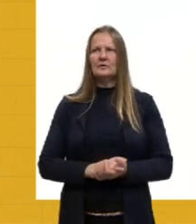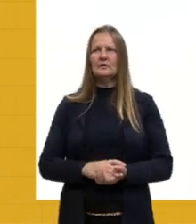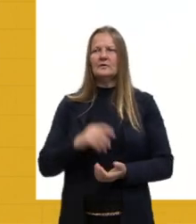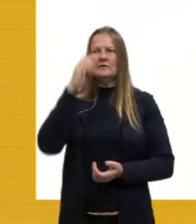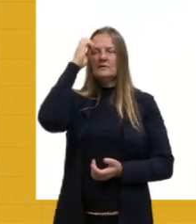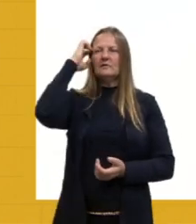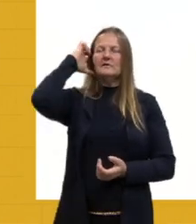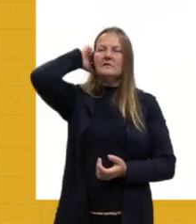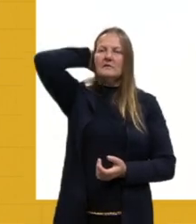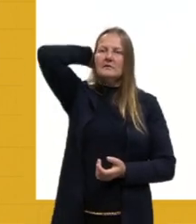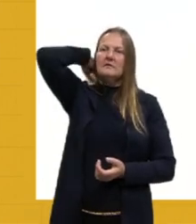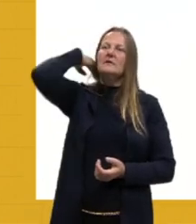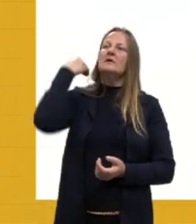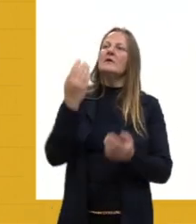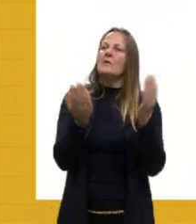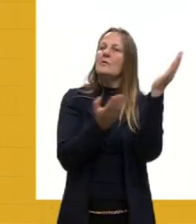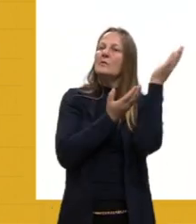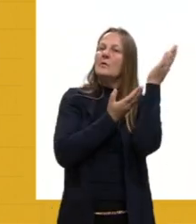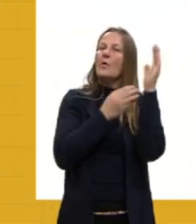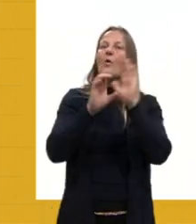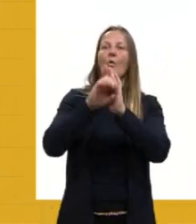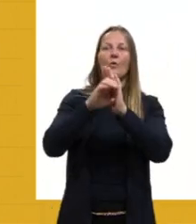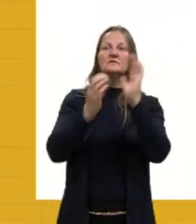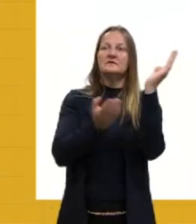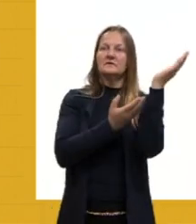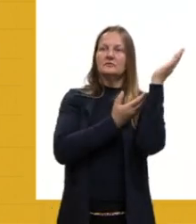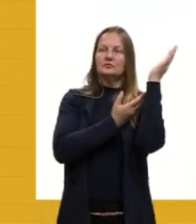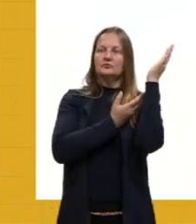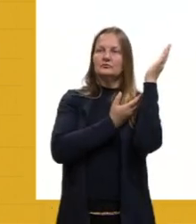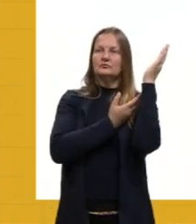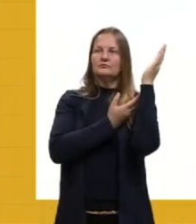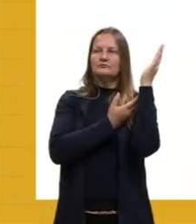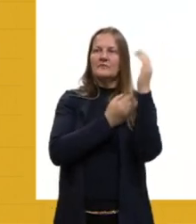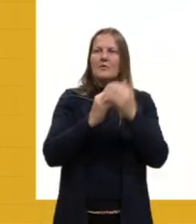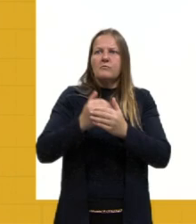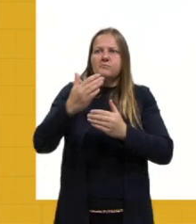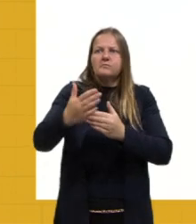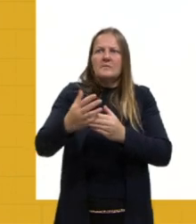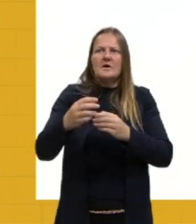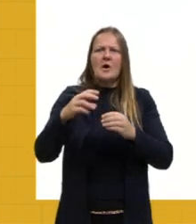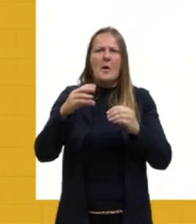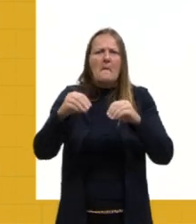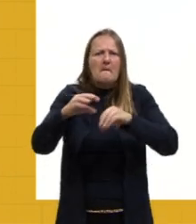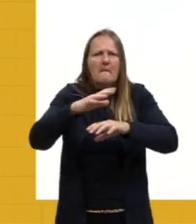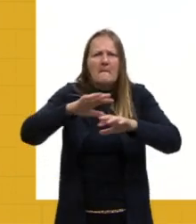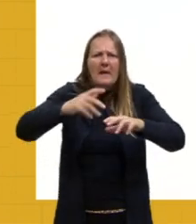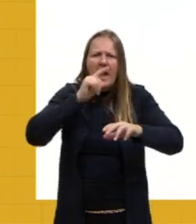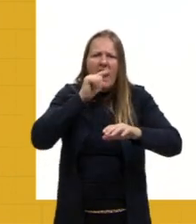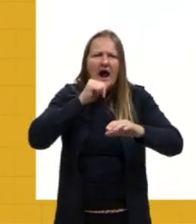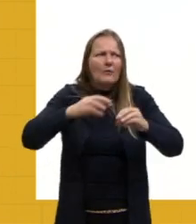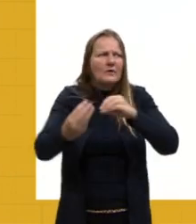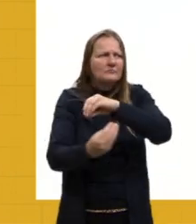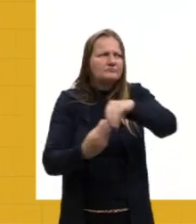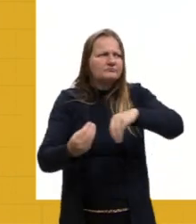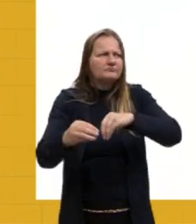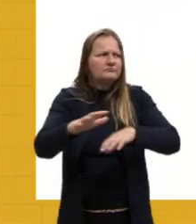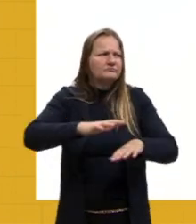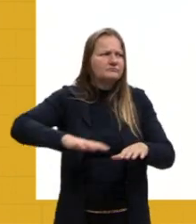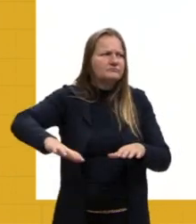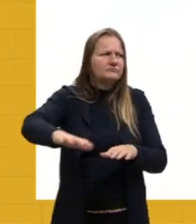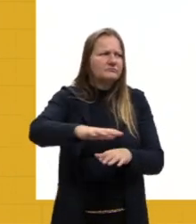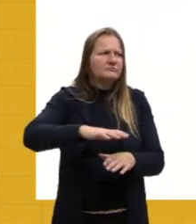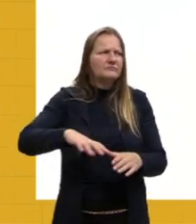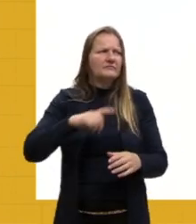Bom, gente, a eutrofização, gente, ó, lembrando, né, que é o excesso de nutrientes na água, onde, então, as